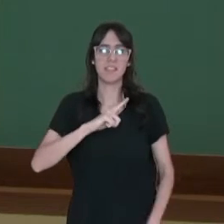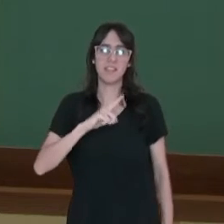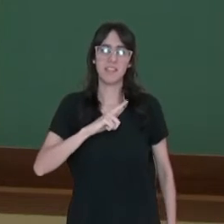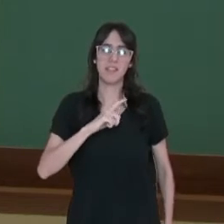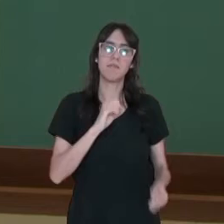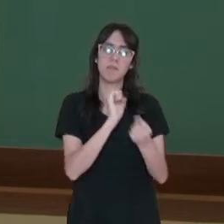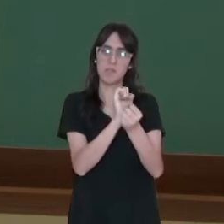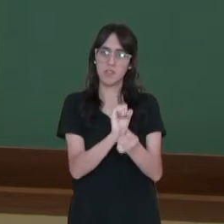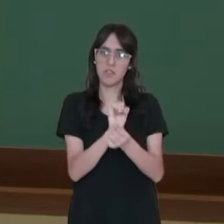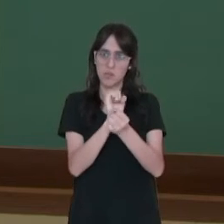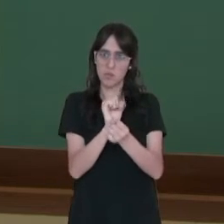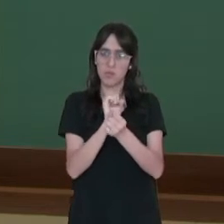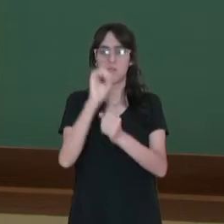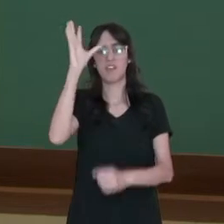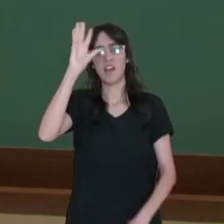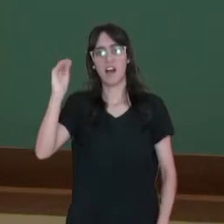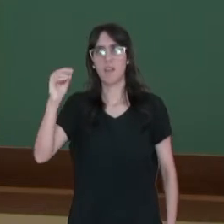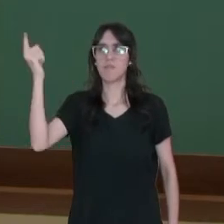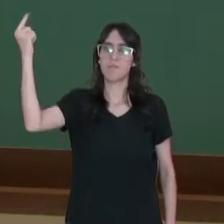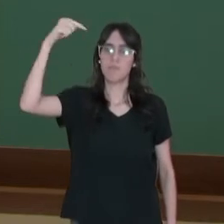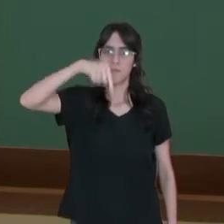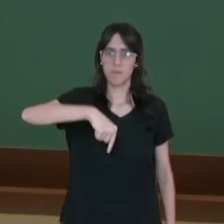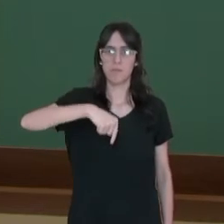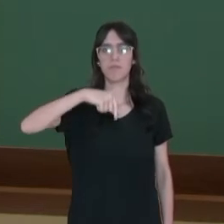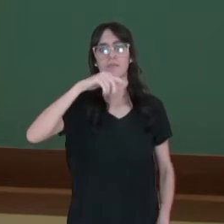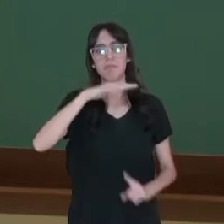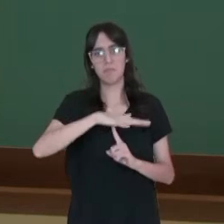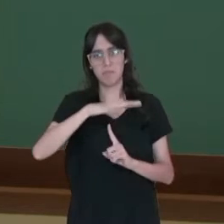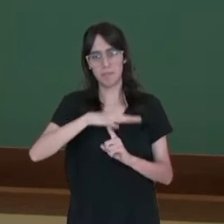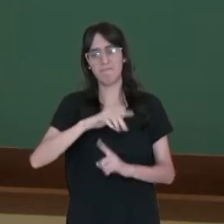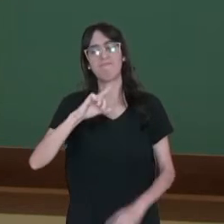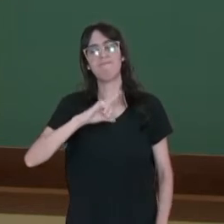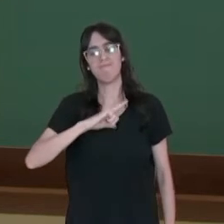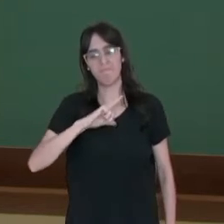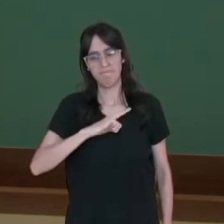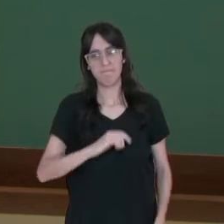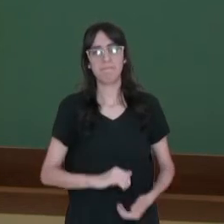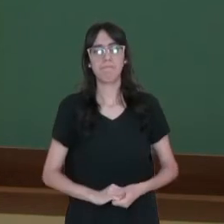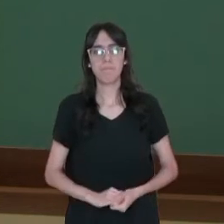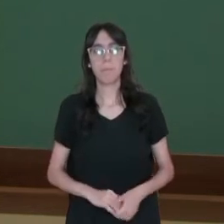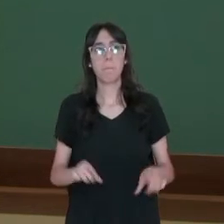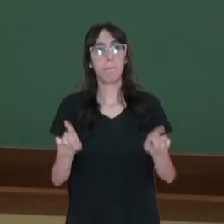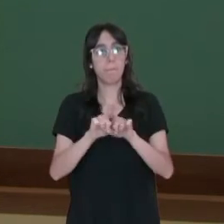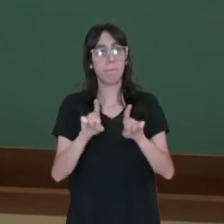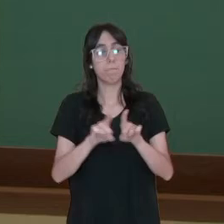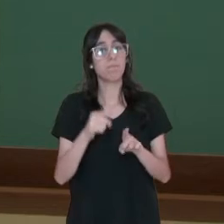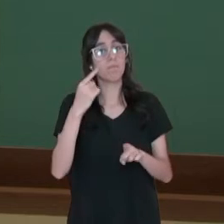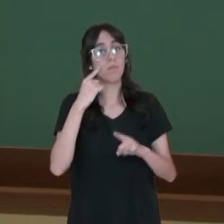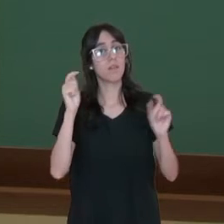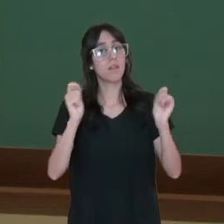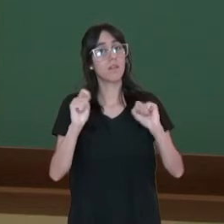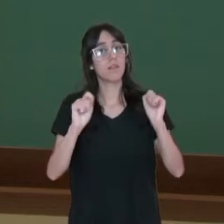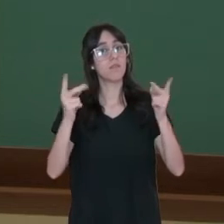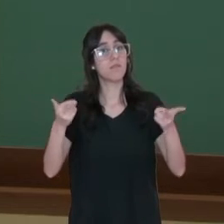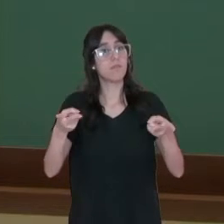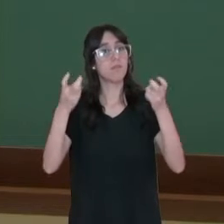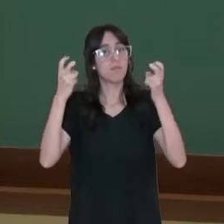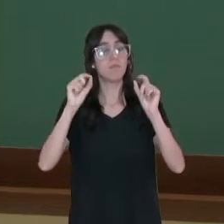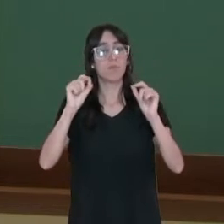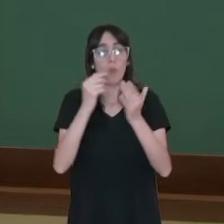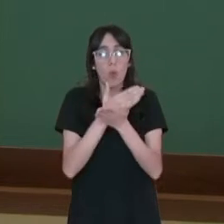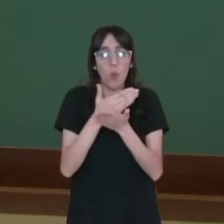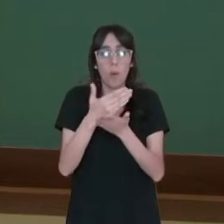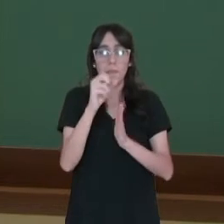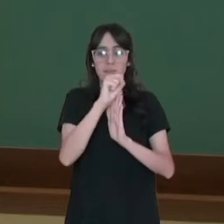escravos, escravizados africanos no Paraná também existiu. Como também, nós podemos falar do início do século